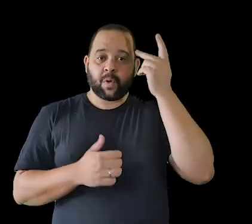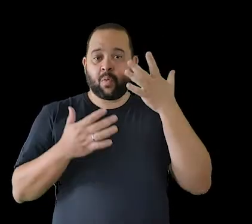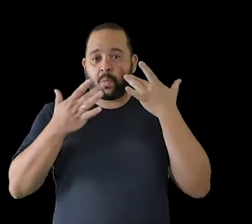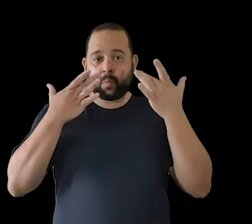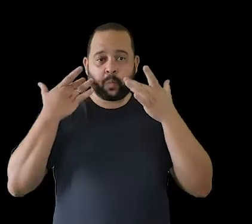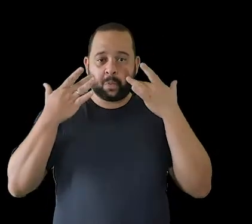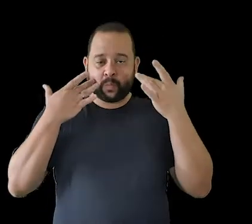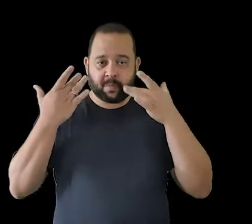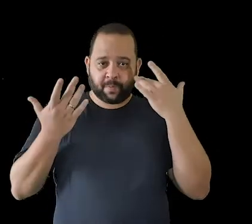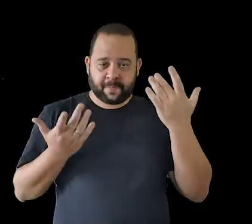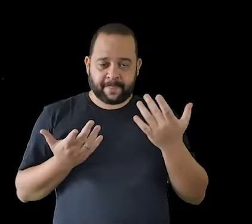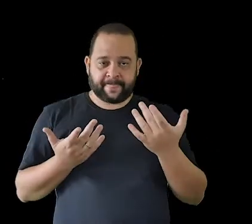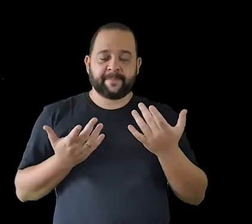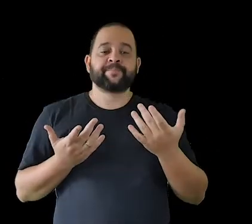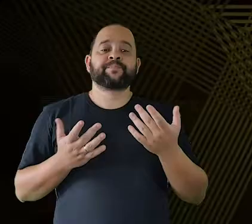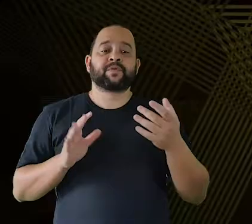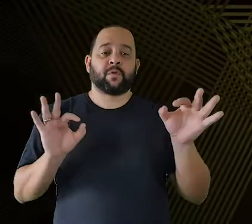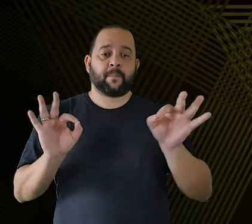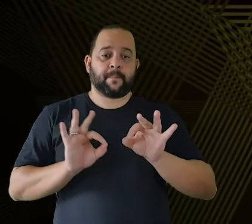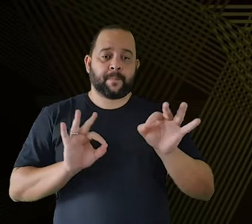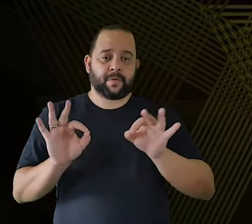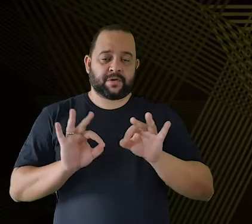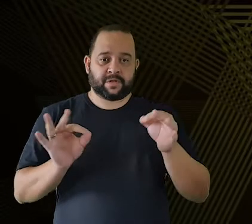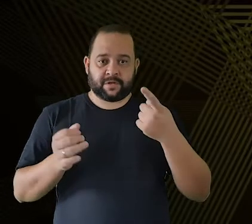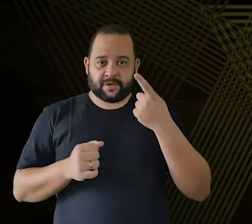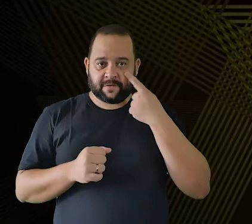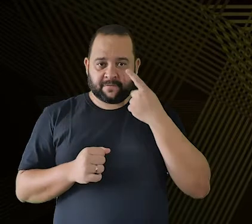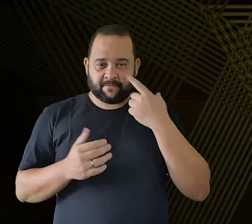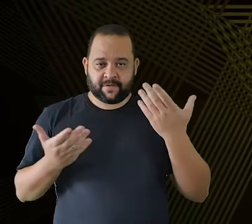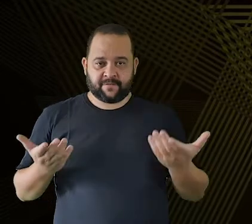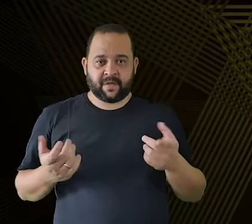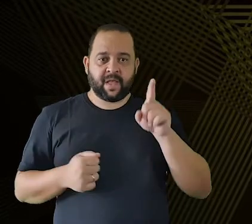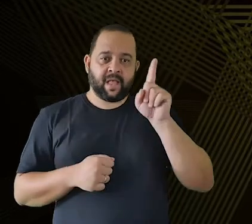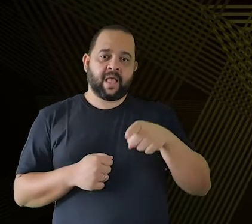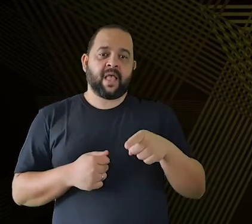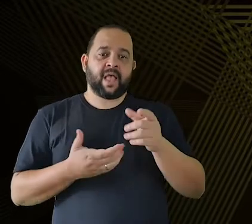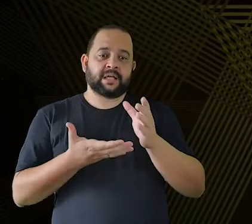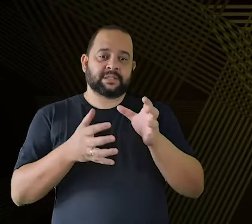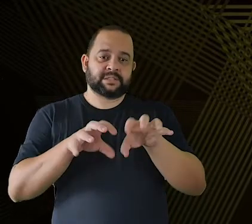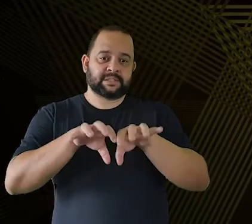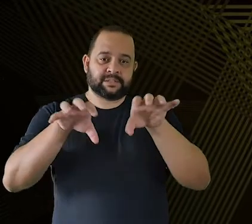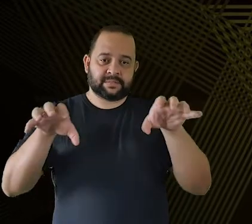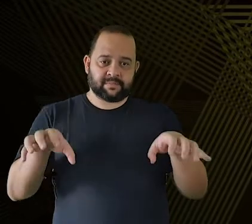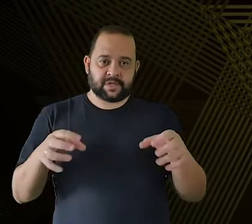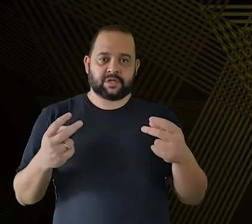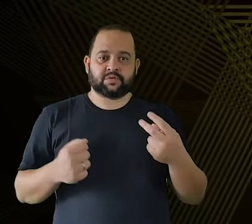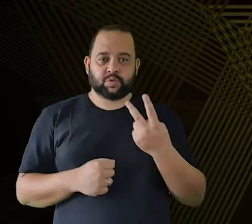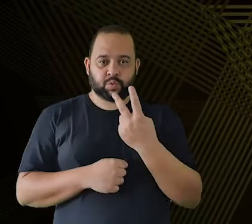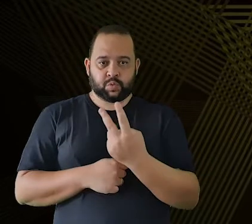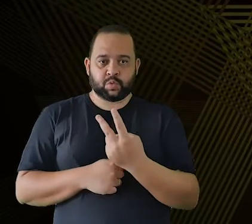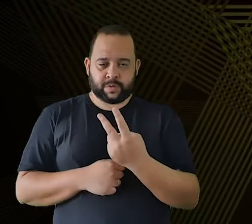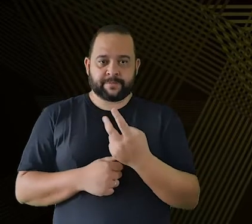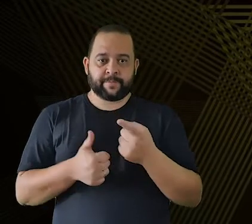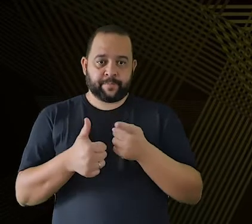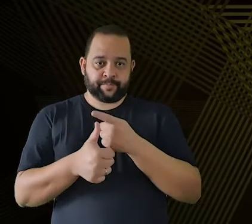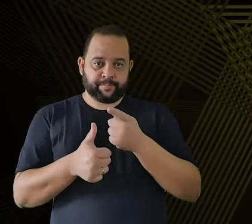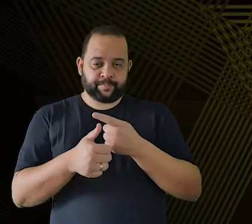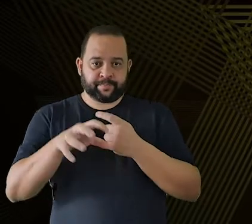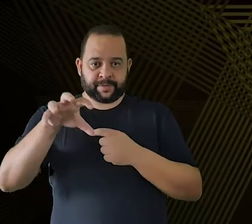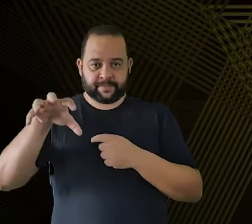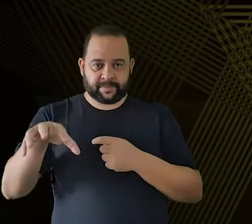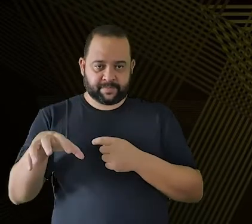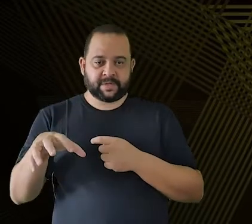programa que a gente vai ver, com esse filme todo, é dividido em duas partes. A primeira delas é